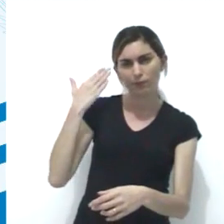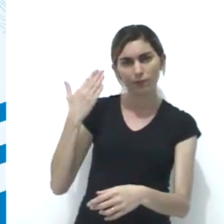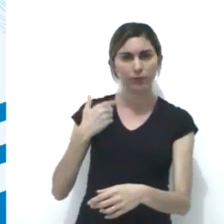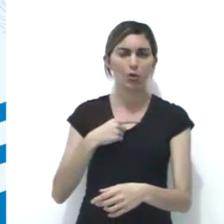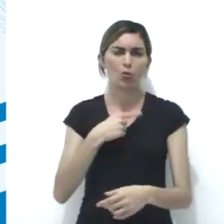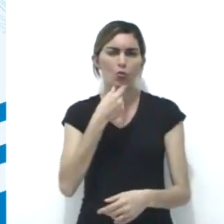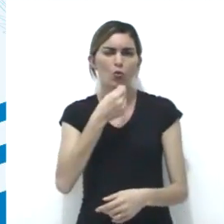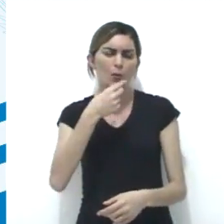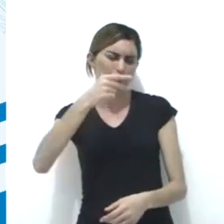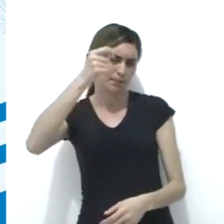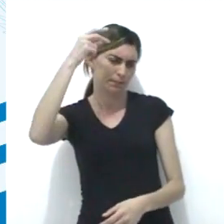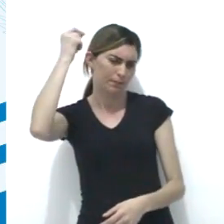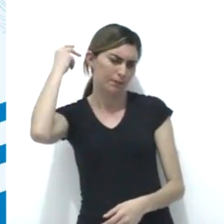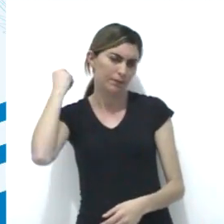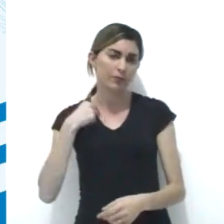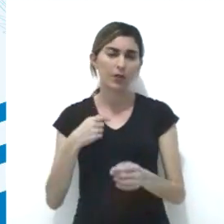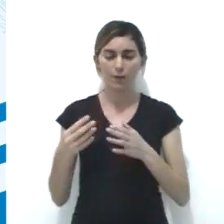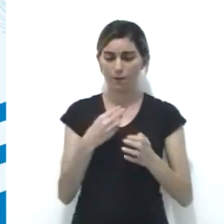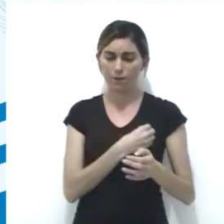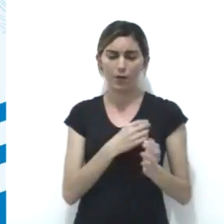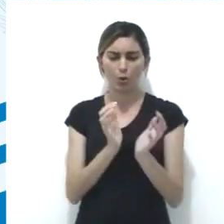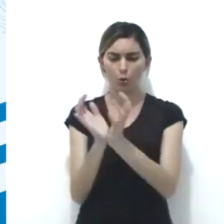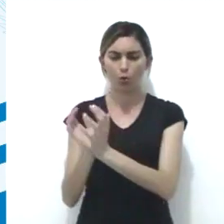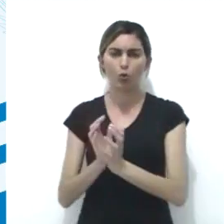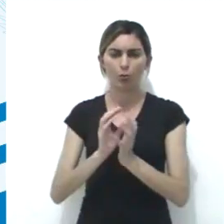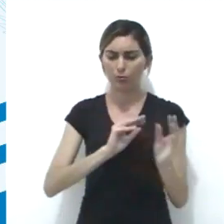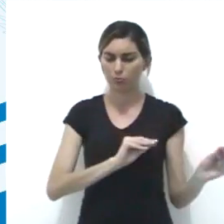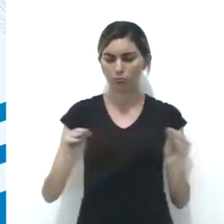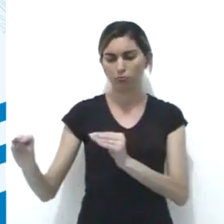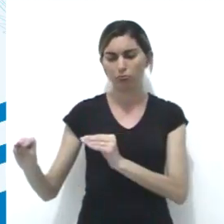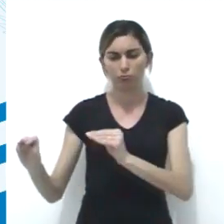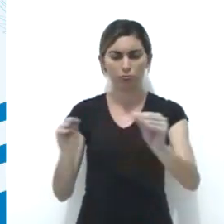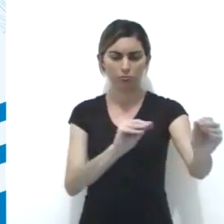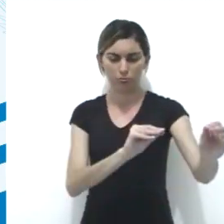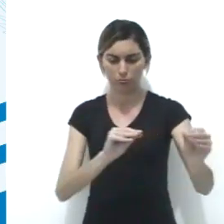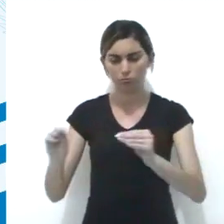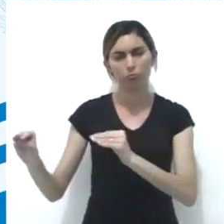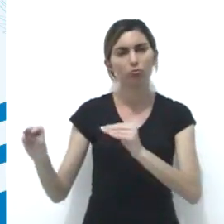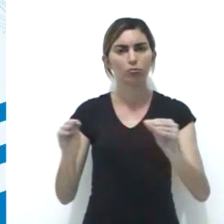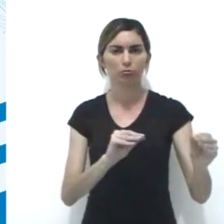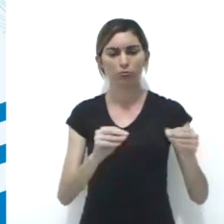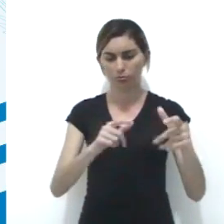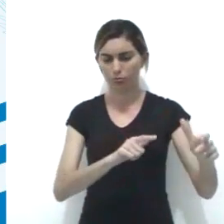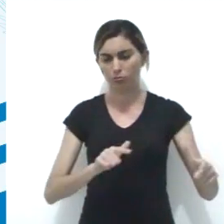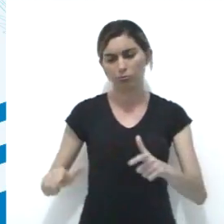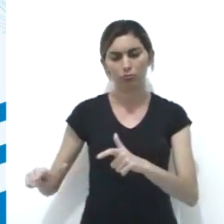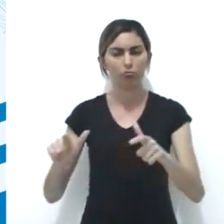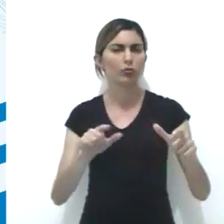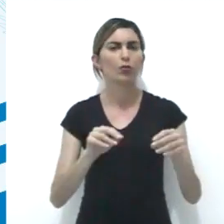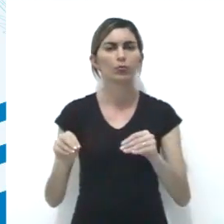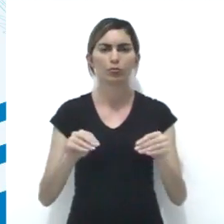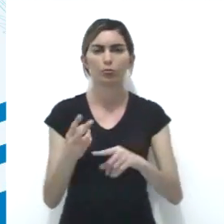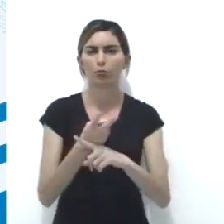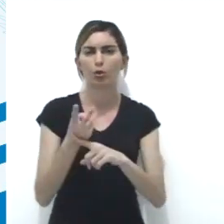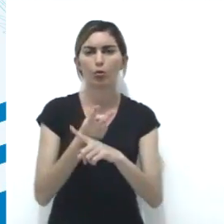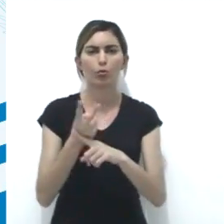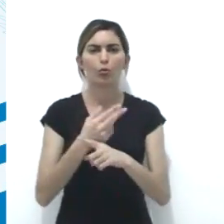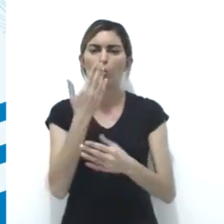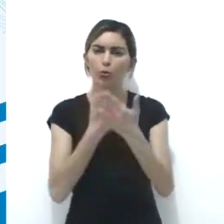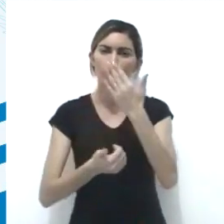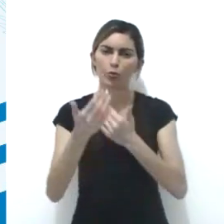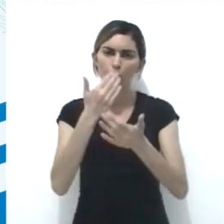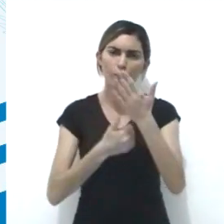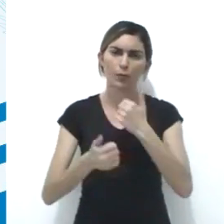primitivos. O homem primitivo vivia em grupos nômades que se deslocavam de uma região para outra à